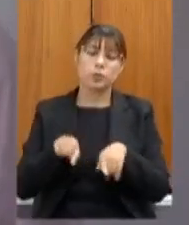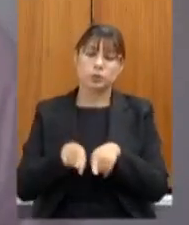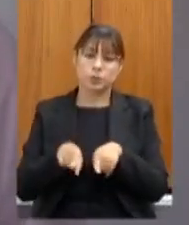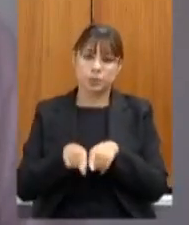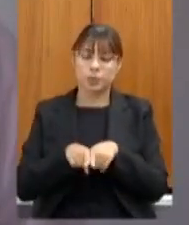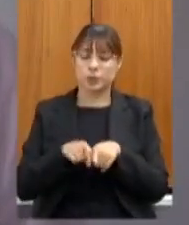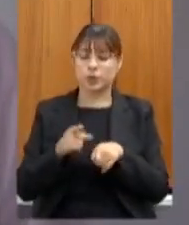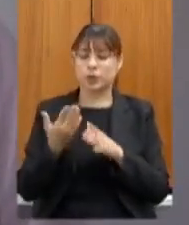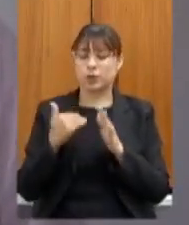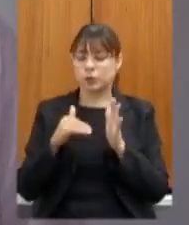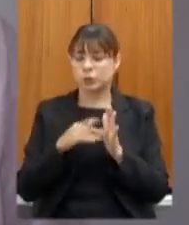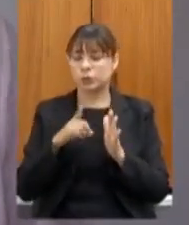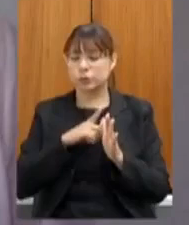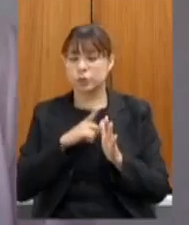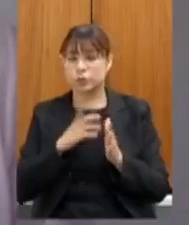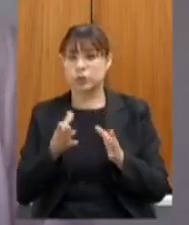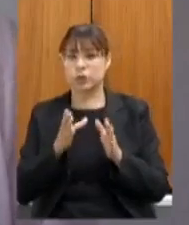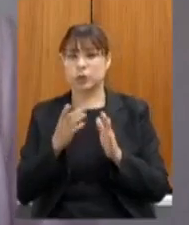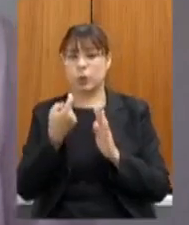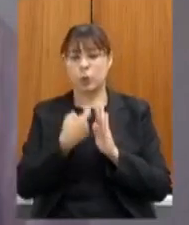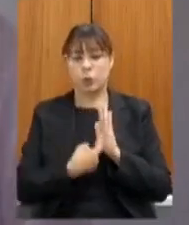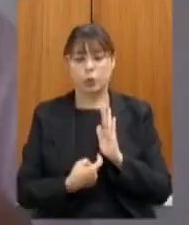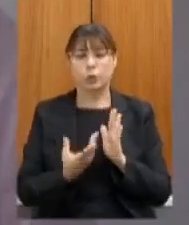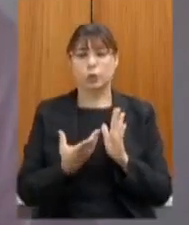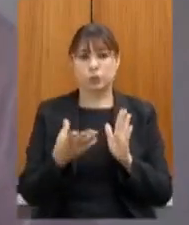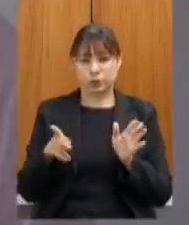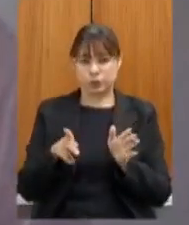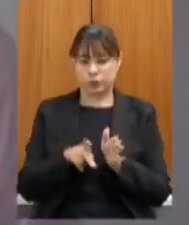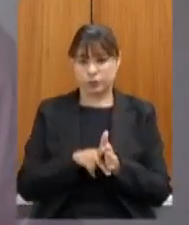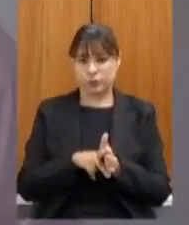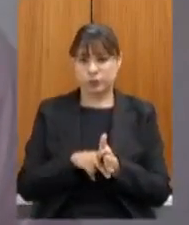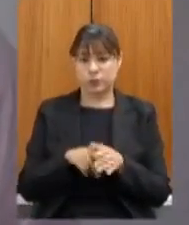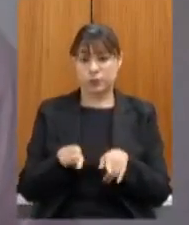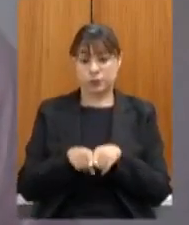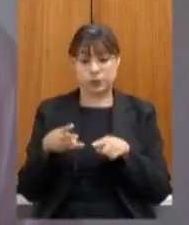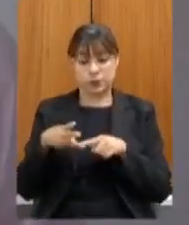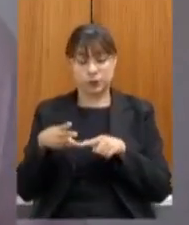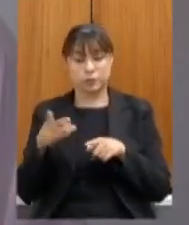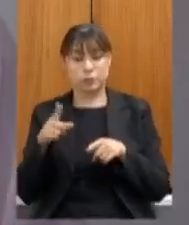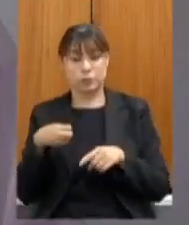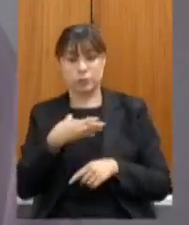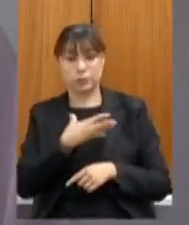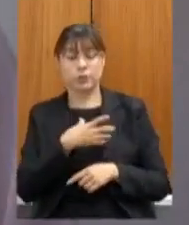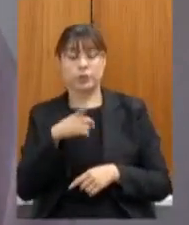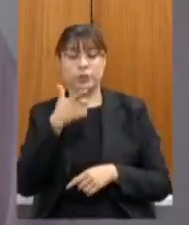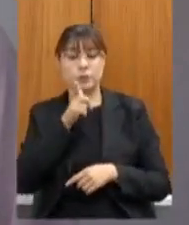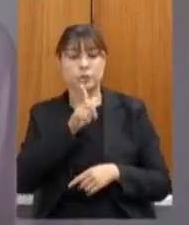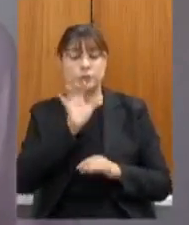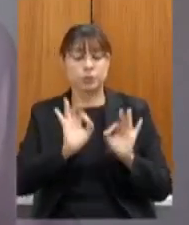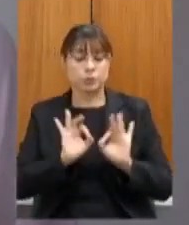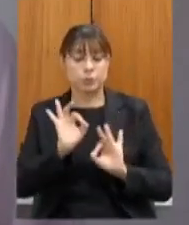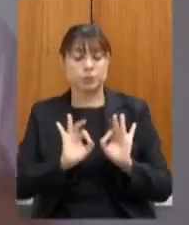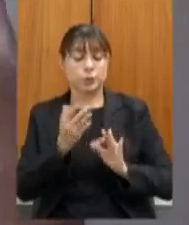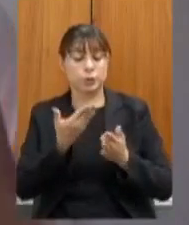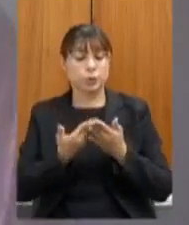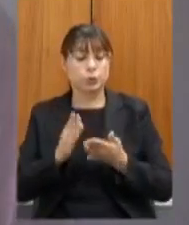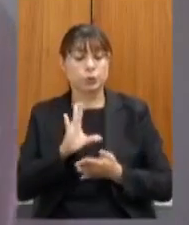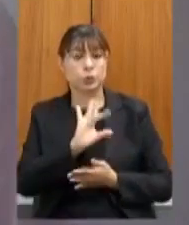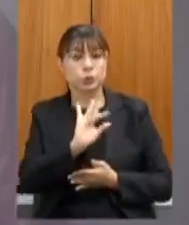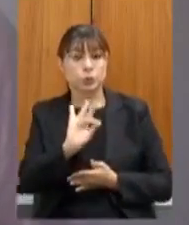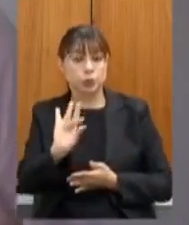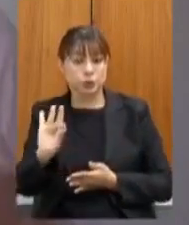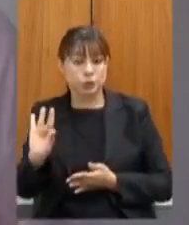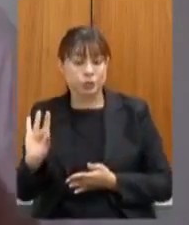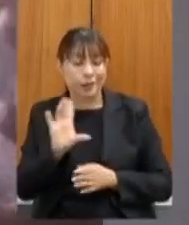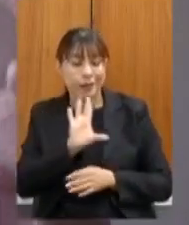curriculares deputado Gustavo Faladares e a terceiro ponto de inovação gerando um plano de estudos individual para cada aluno